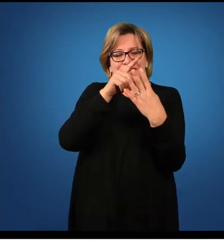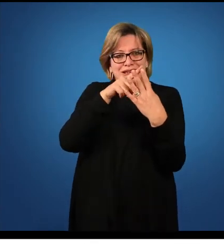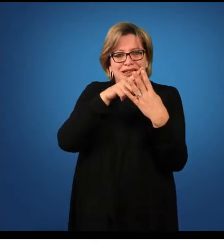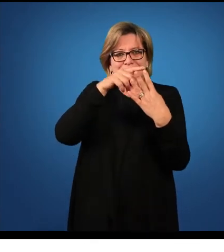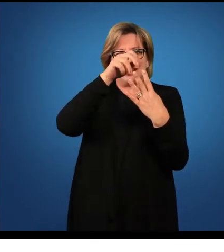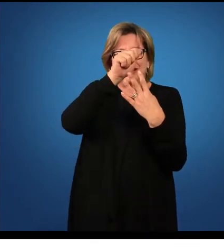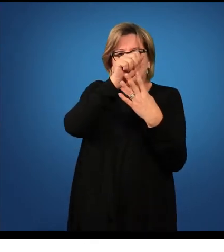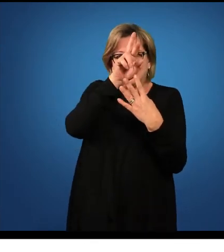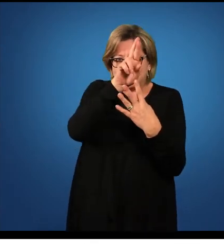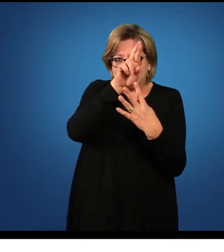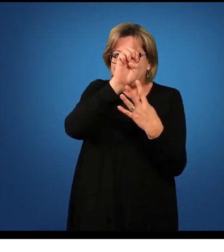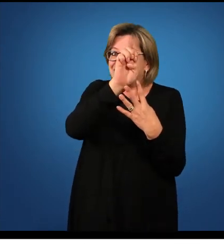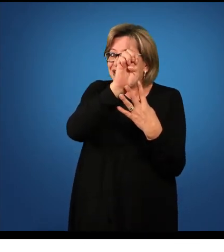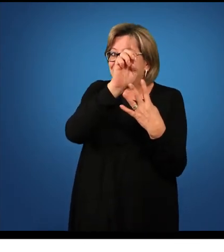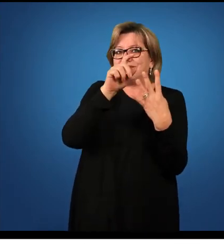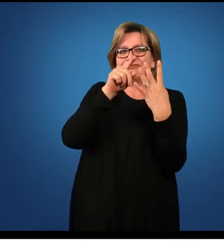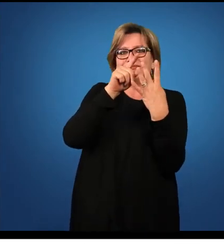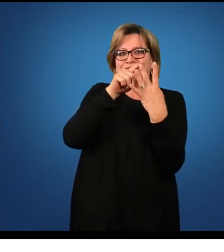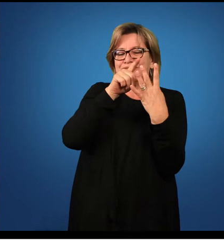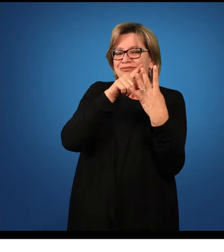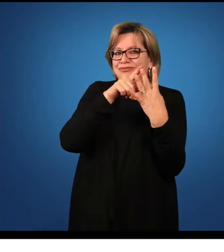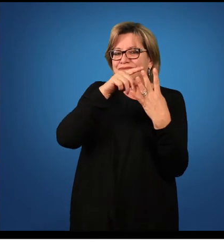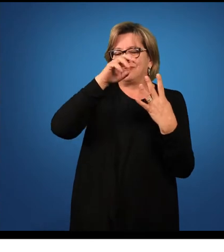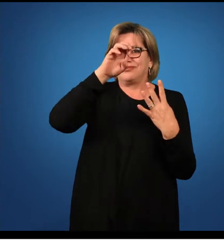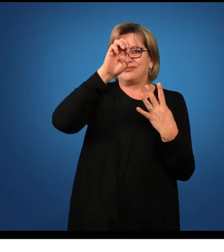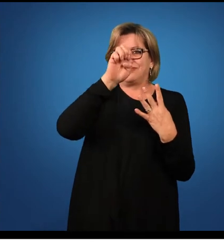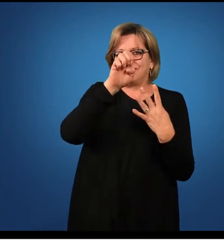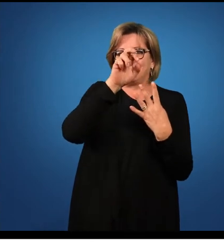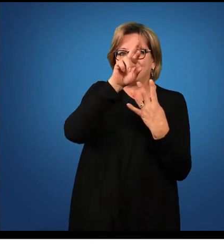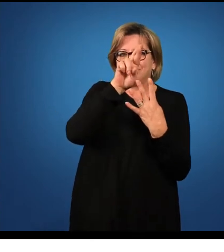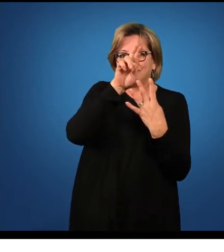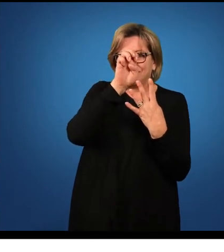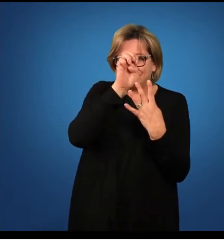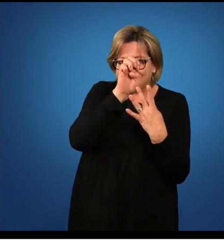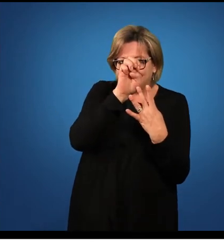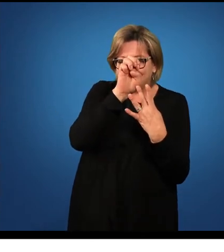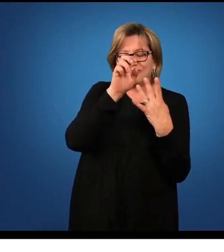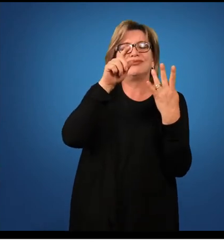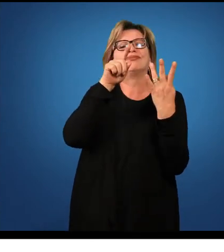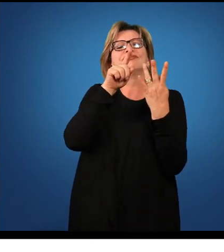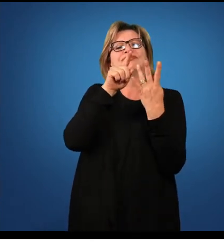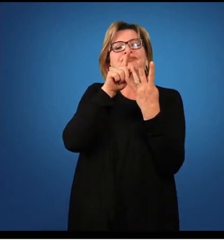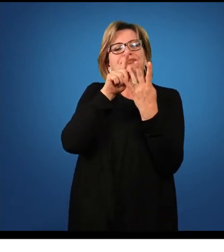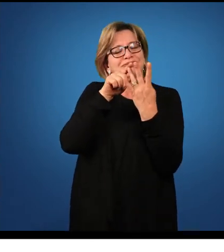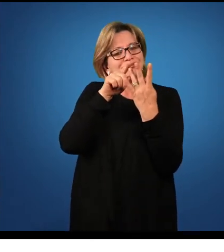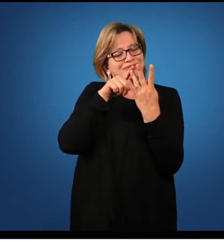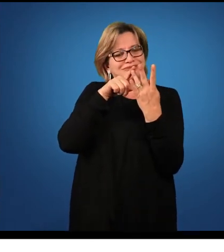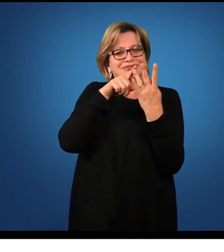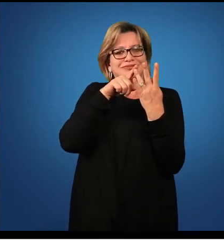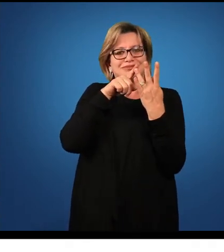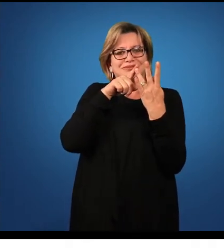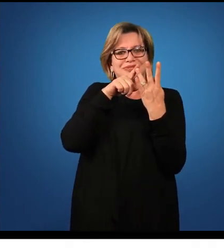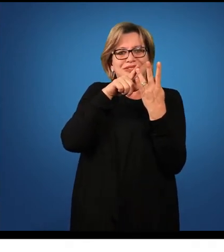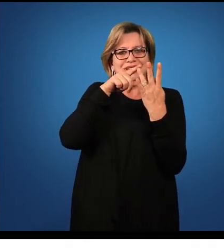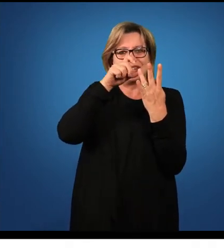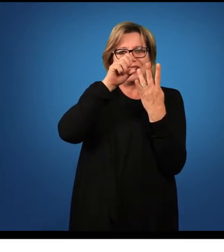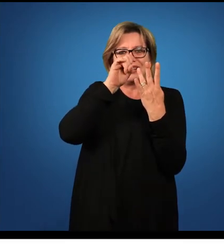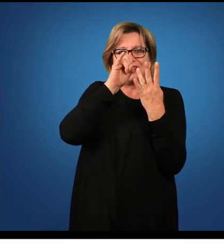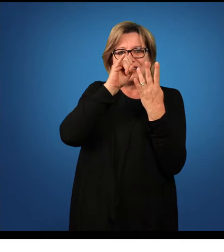os verbos terminados em are, os verbos terminados em are, e os verbos